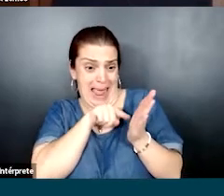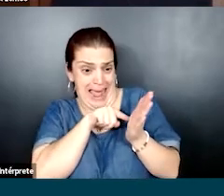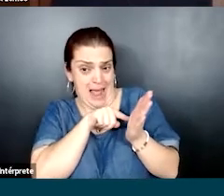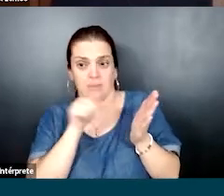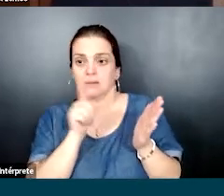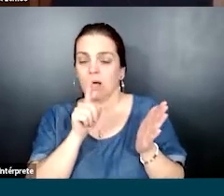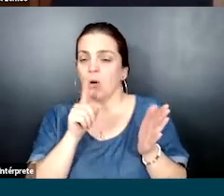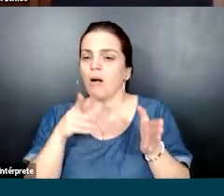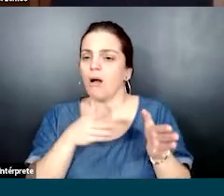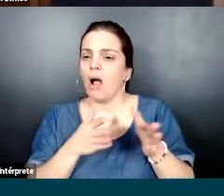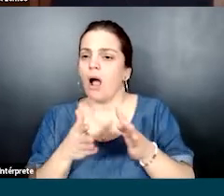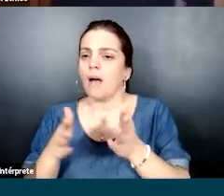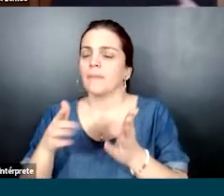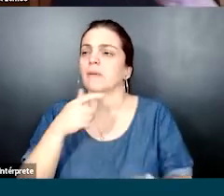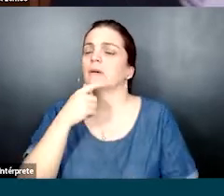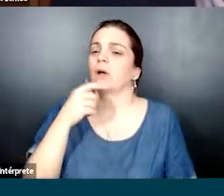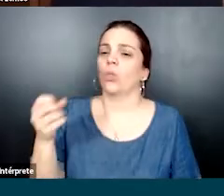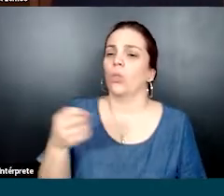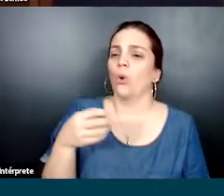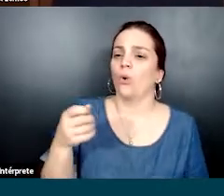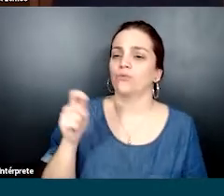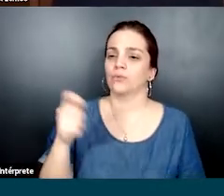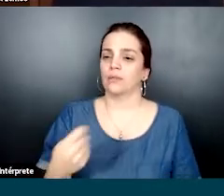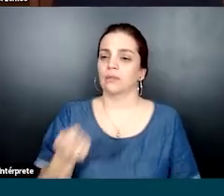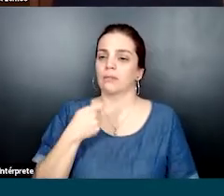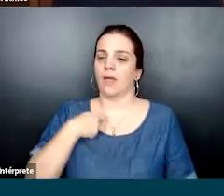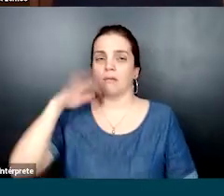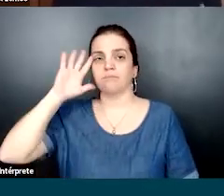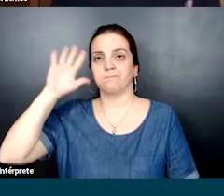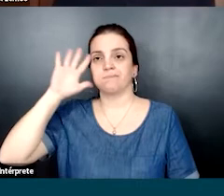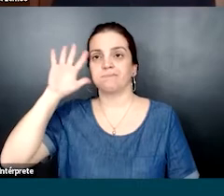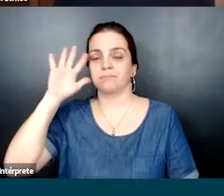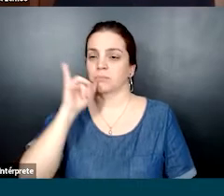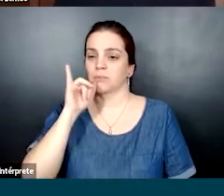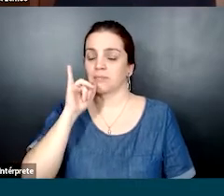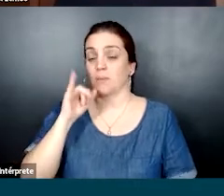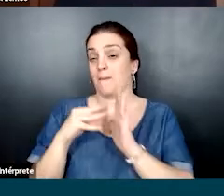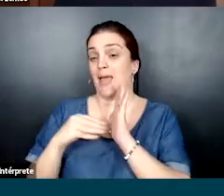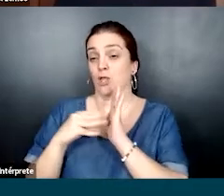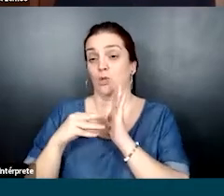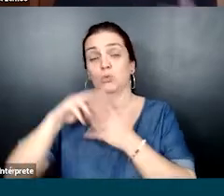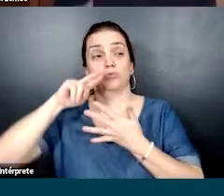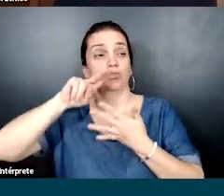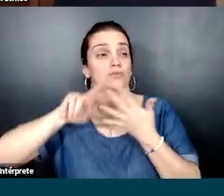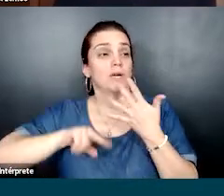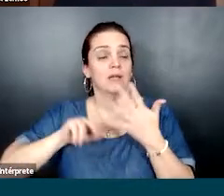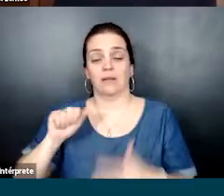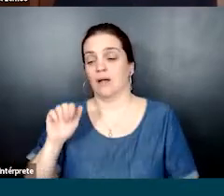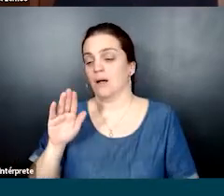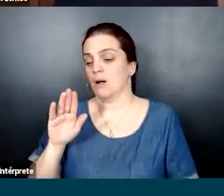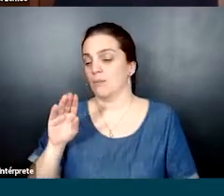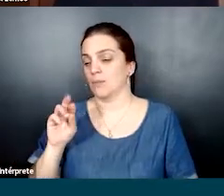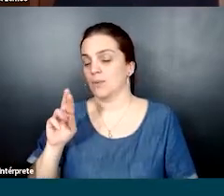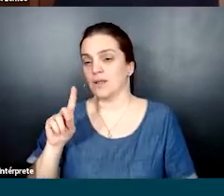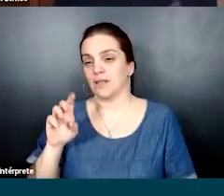elas acabam sendo oportunidades para a gente pensar no novo. Então, quando a gente se abre para a experimentação de métodos e abordagens,